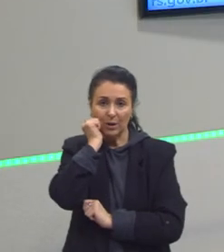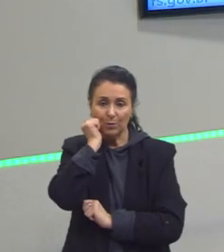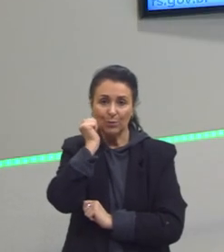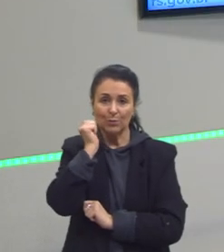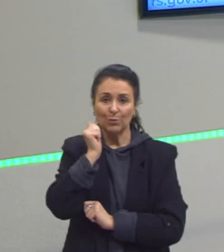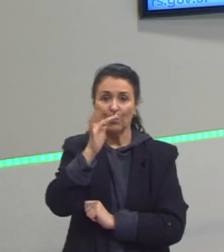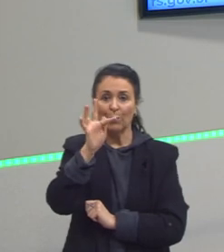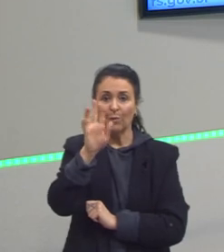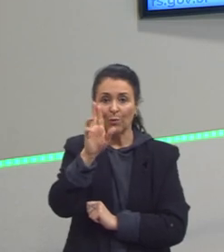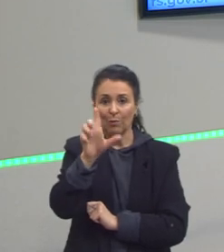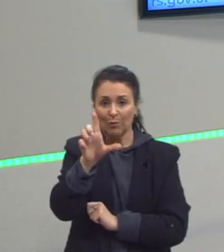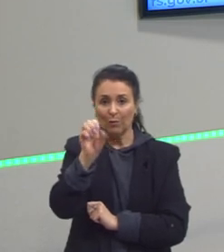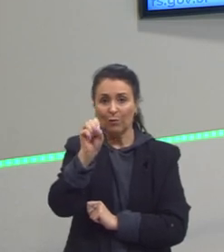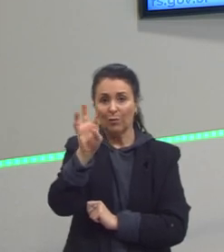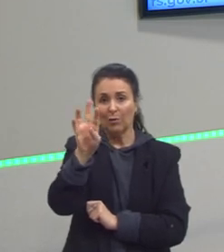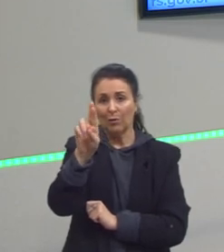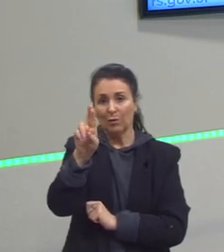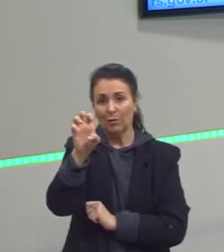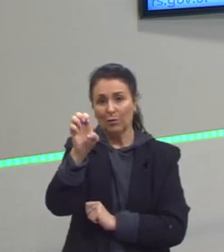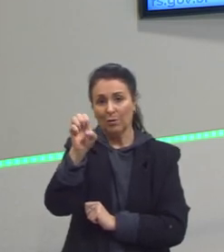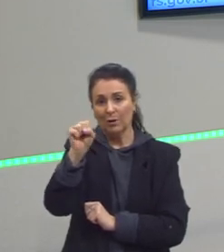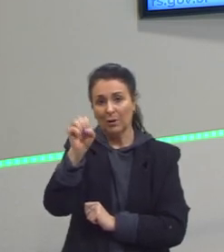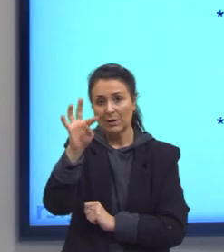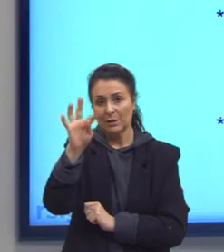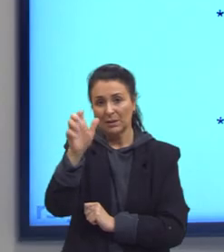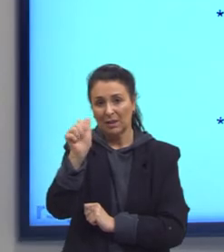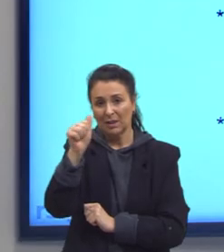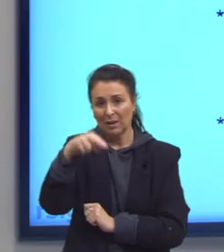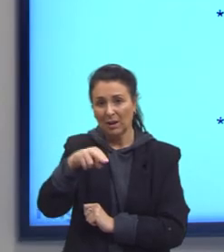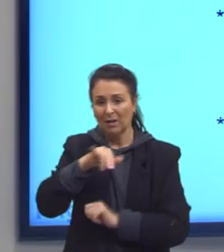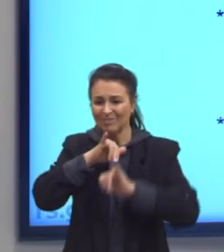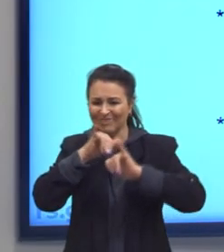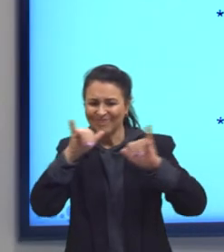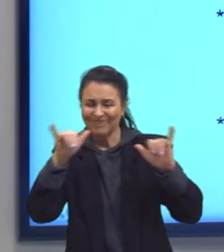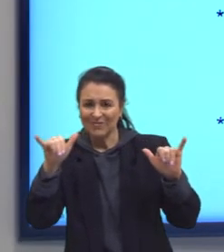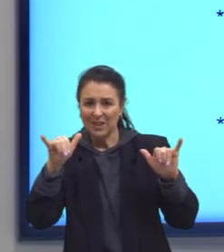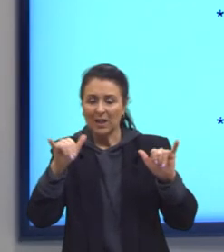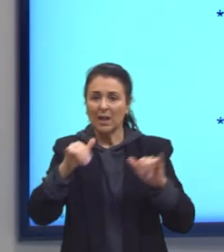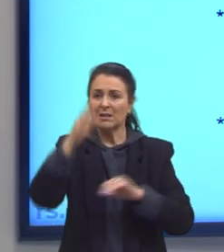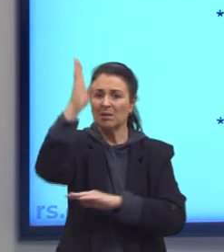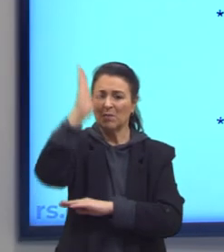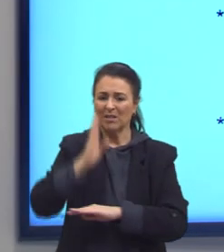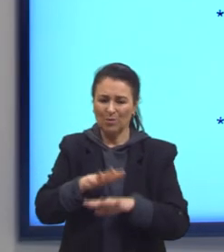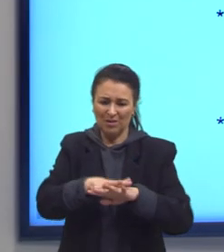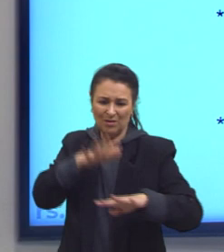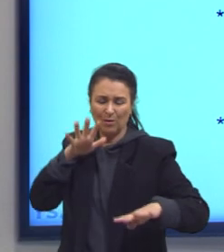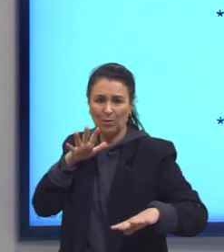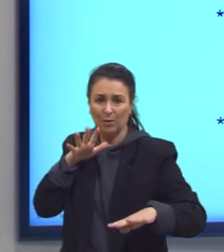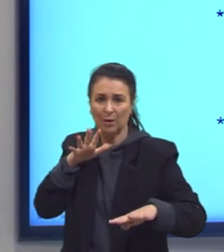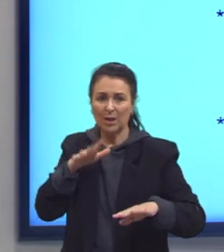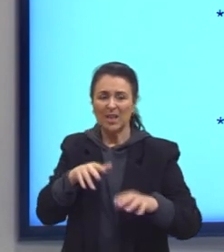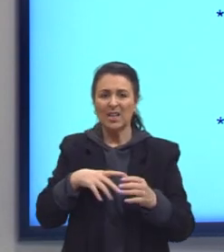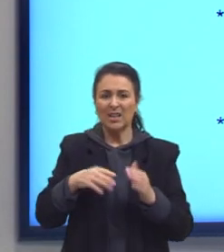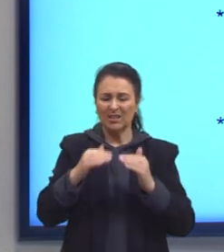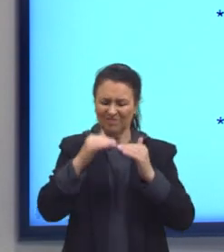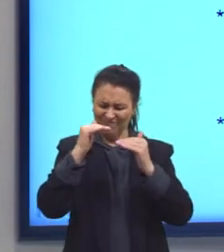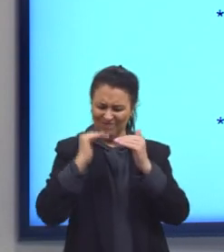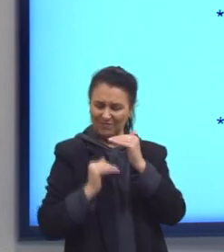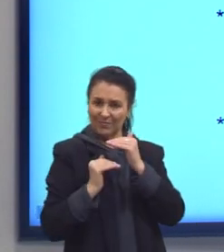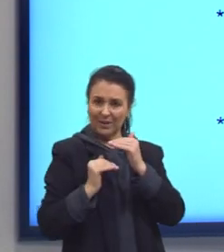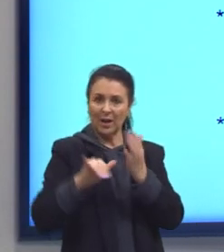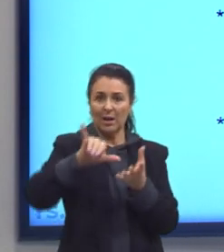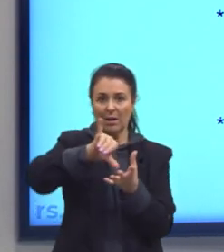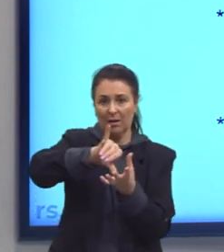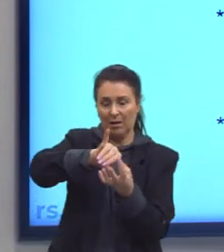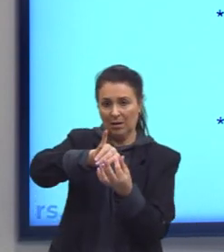critica muito esse Brasil excludente, o Brasil que é excludente e subalterno ao capitalismo. Ok, trago